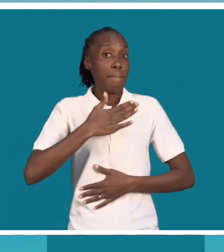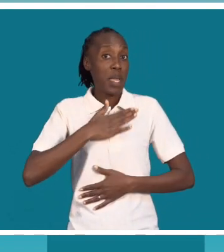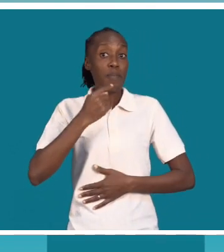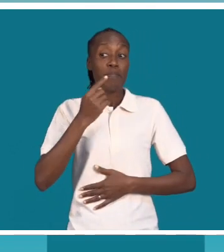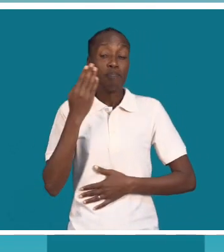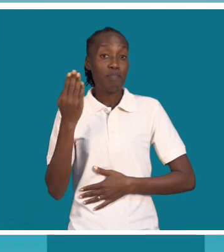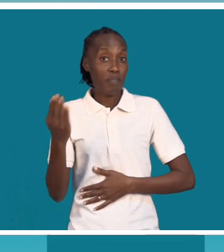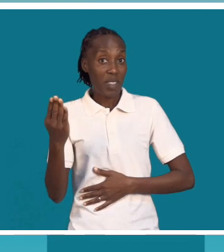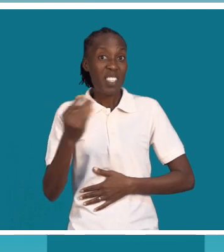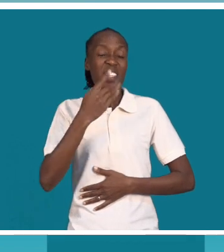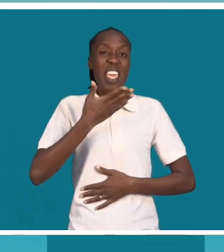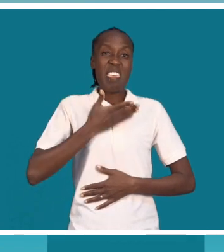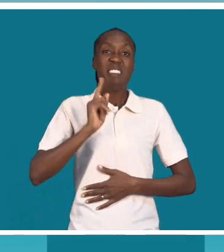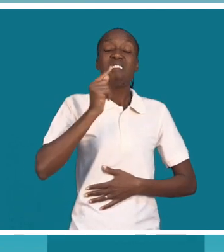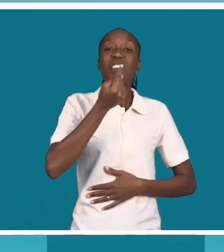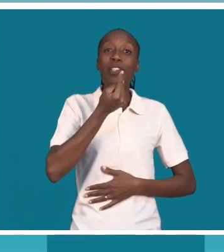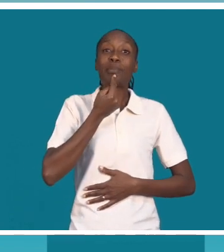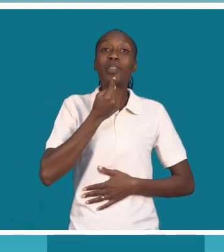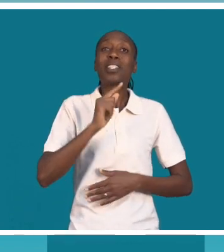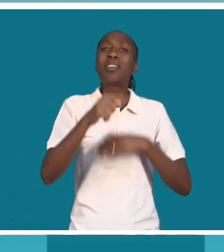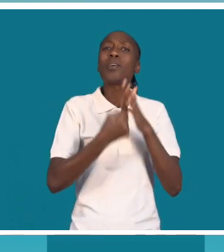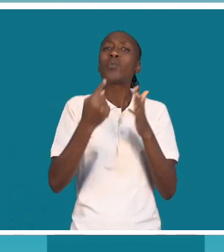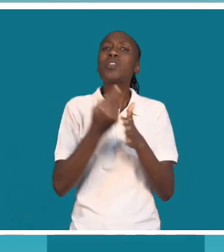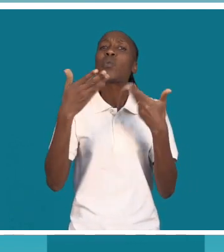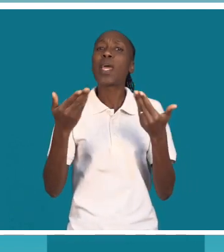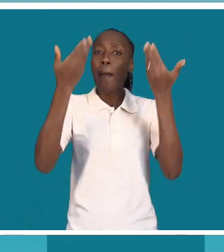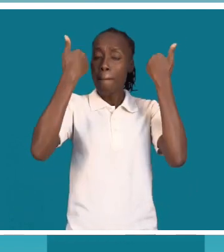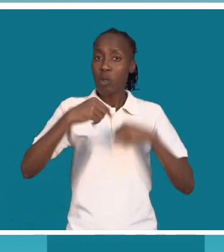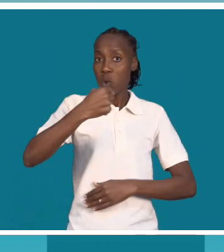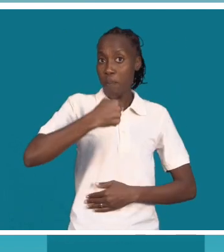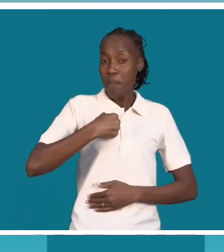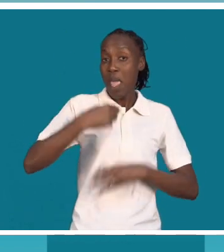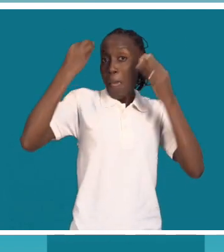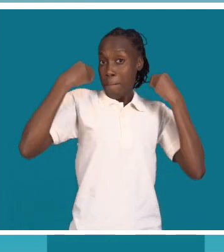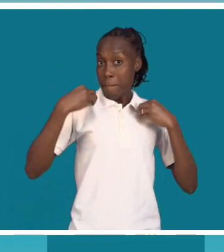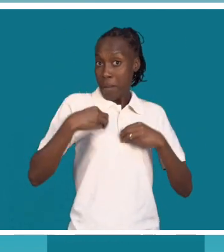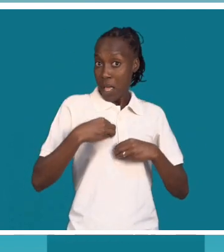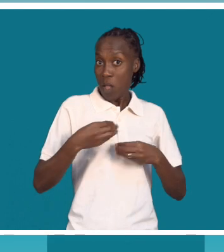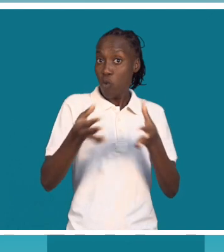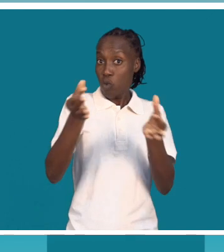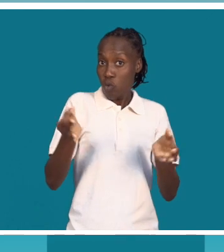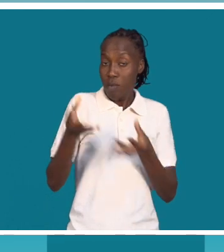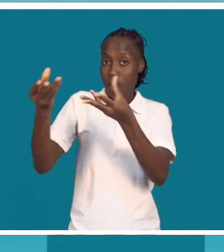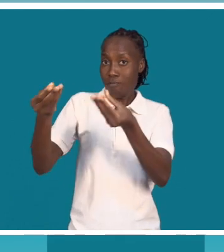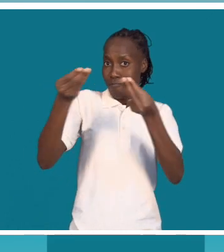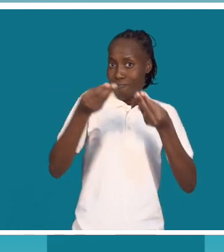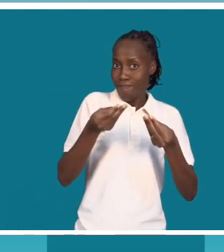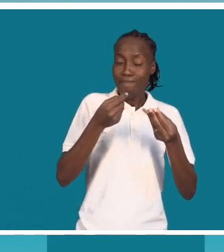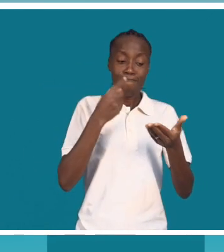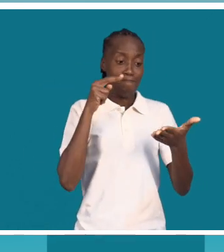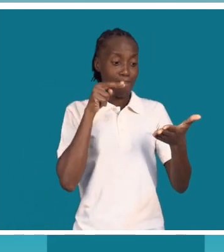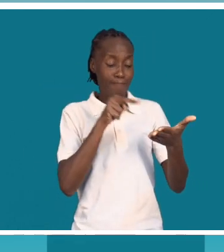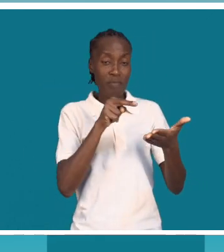a acontecer comigo. E o médico apresentou o relatório. O relatório conclui que estou bem.